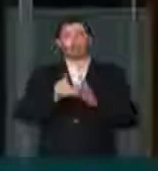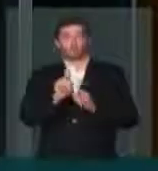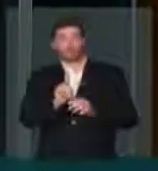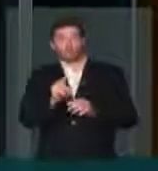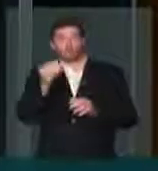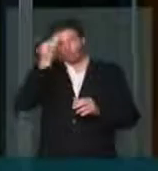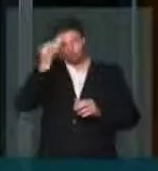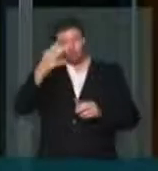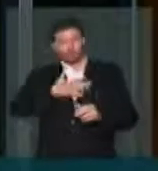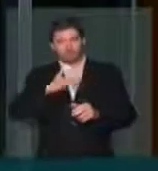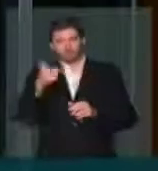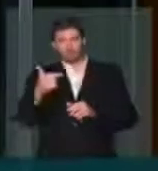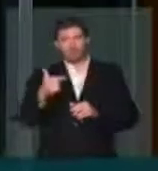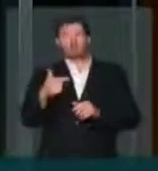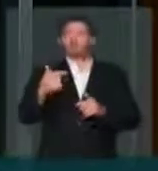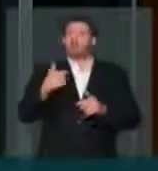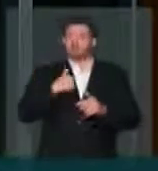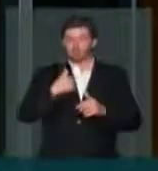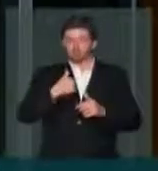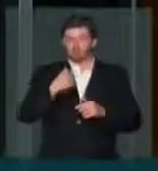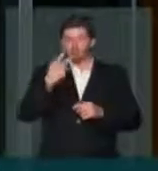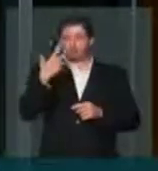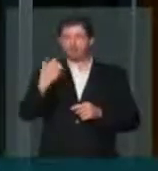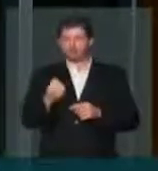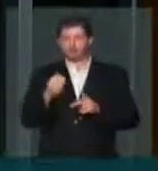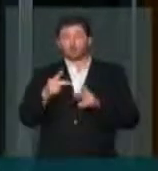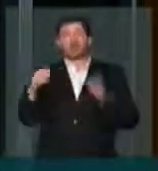ou não, como nosso representante.